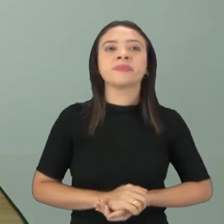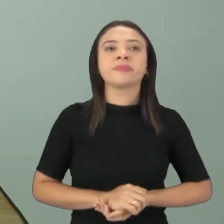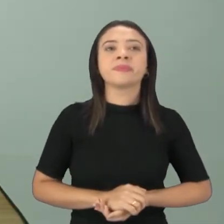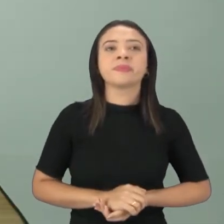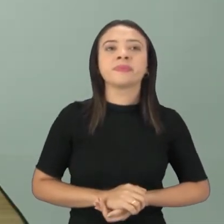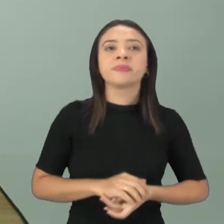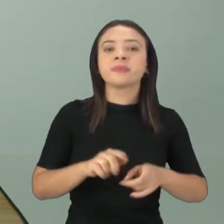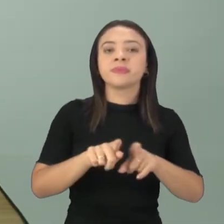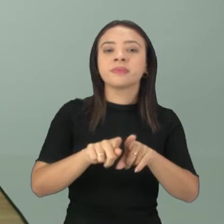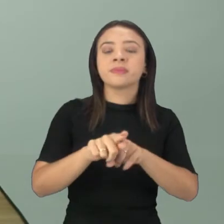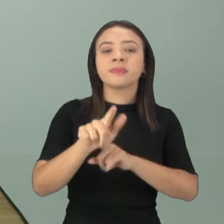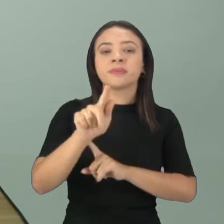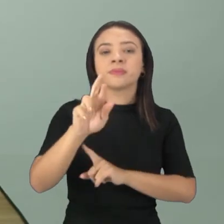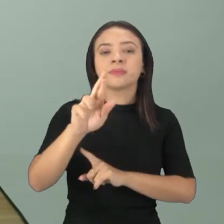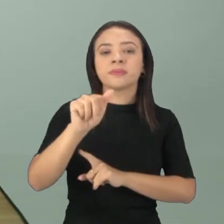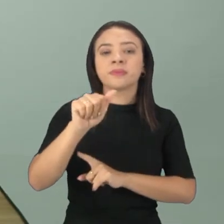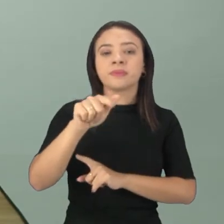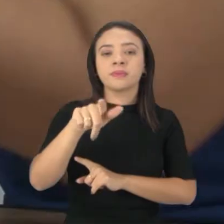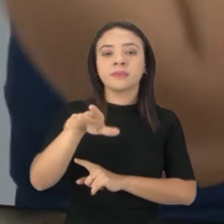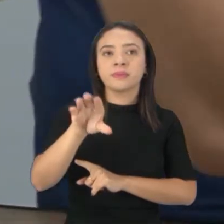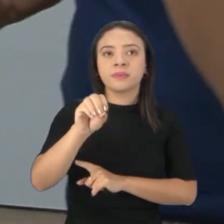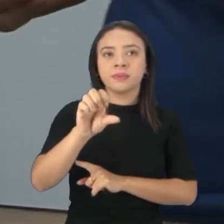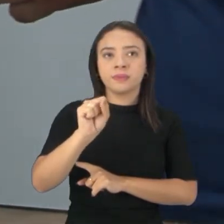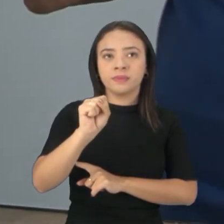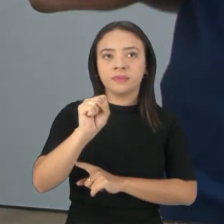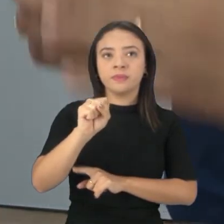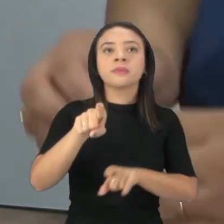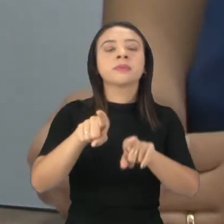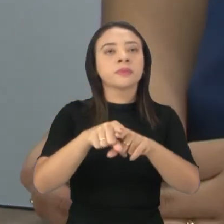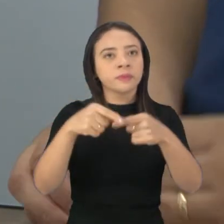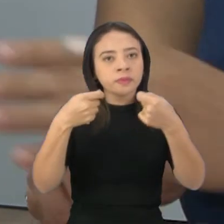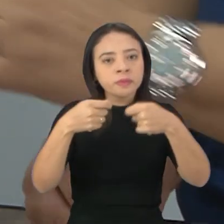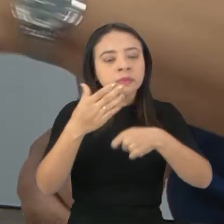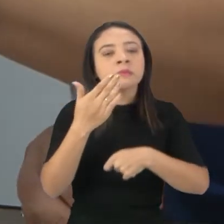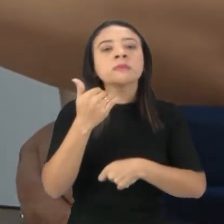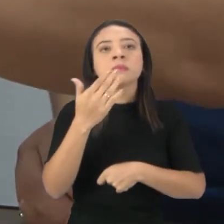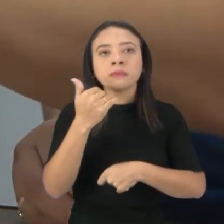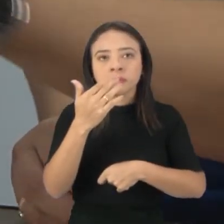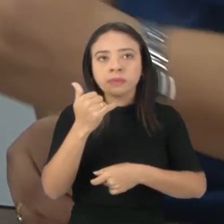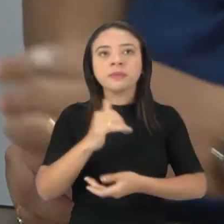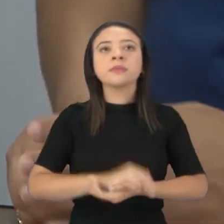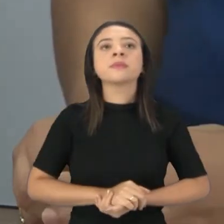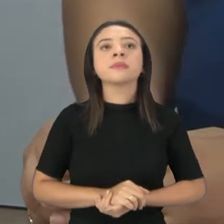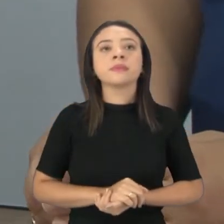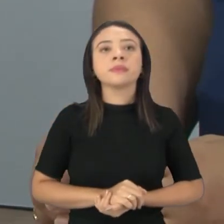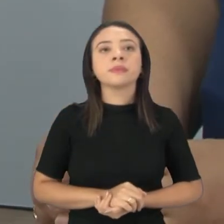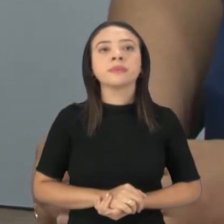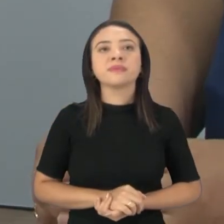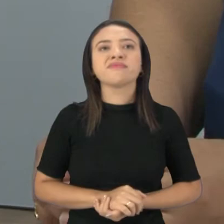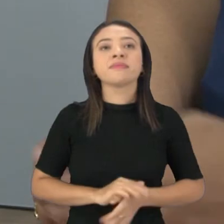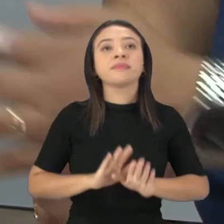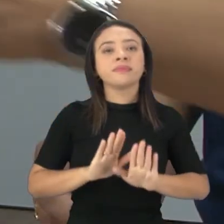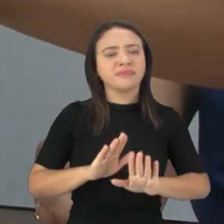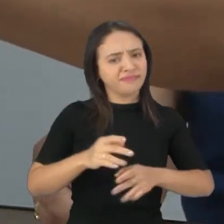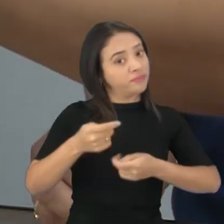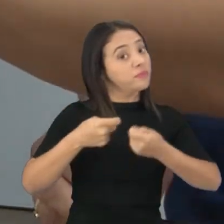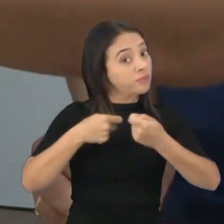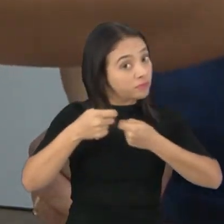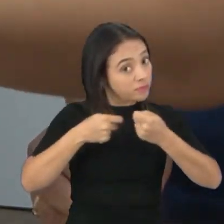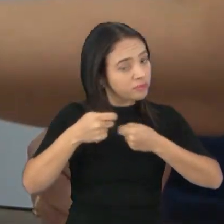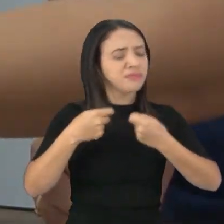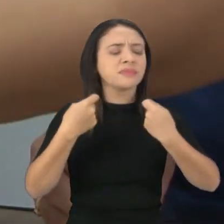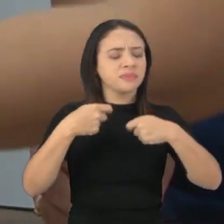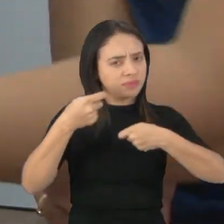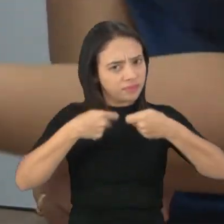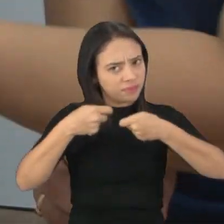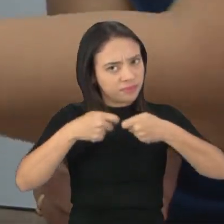E os grãos, que também devem ser consumidos com um pouquinho mais de moderação, né? Um pouquinho